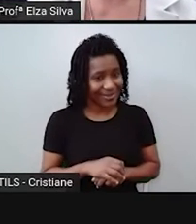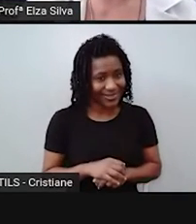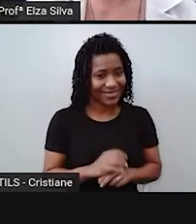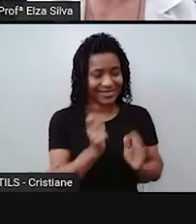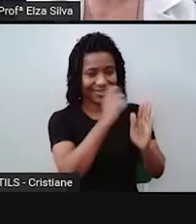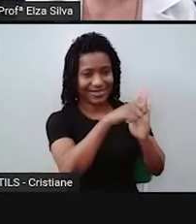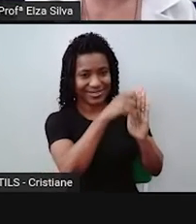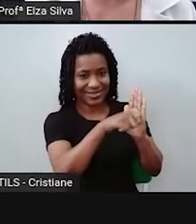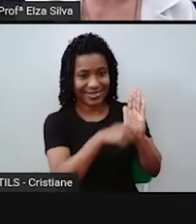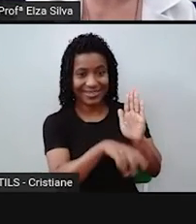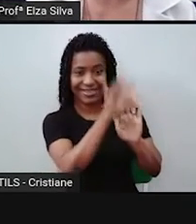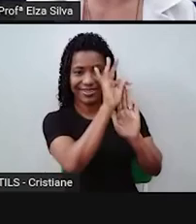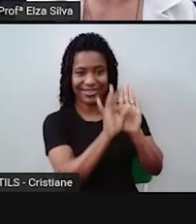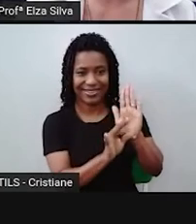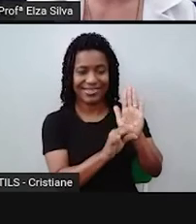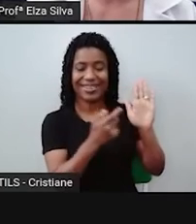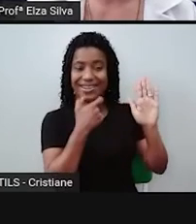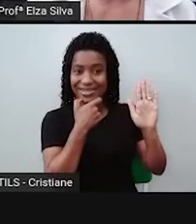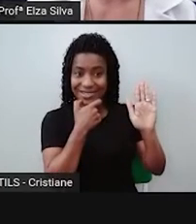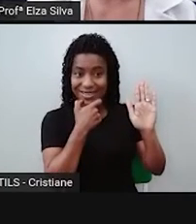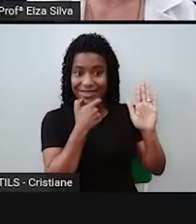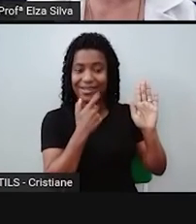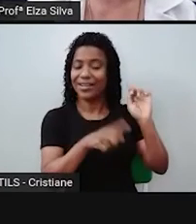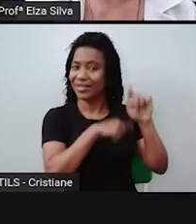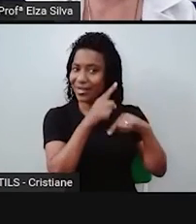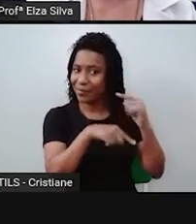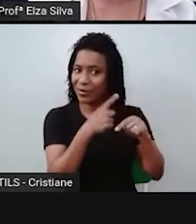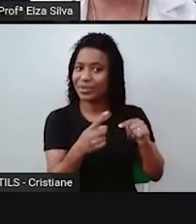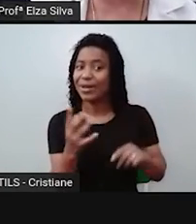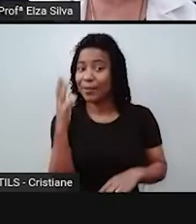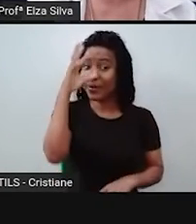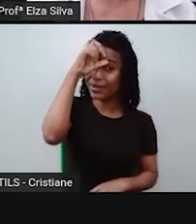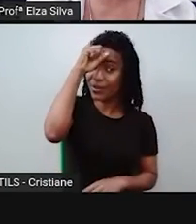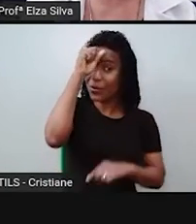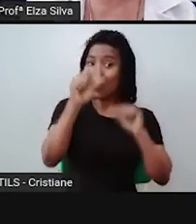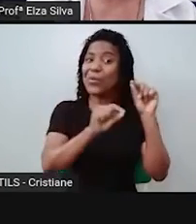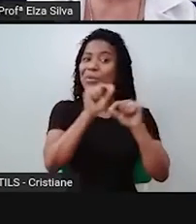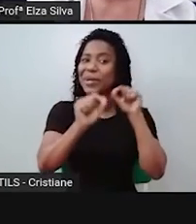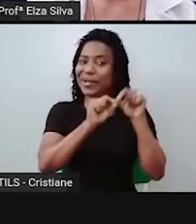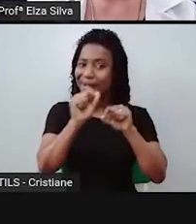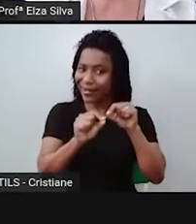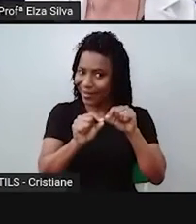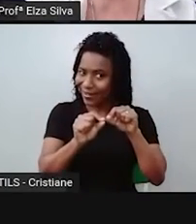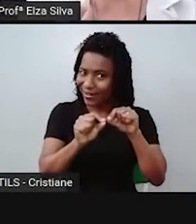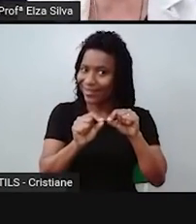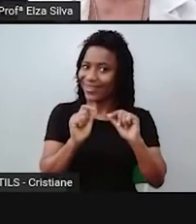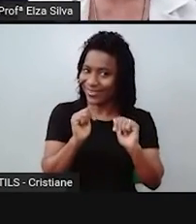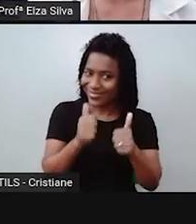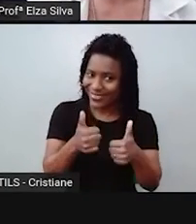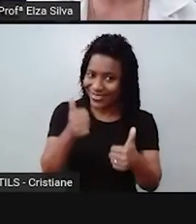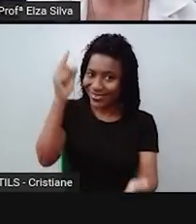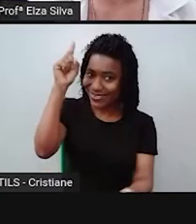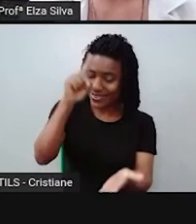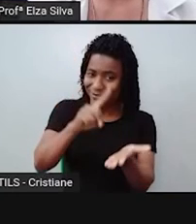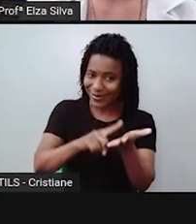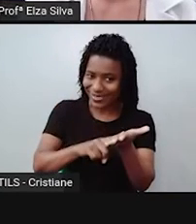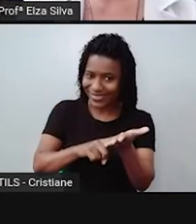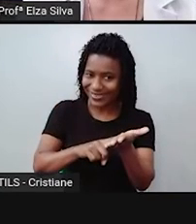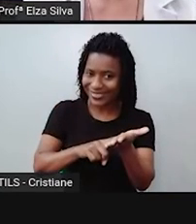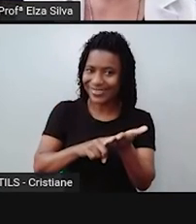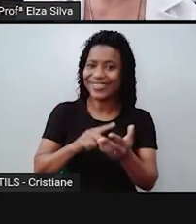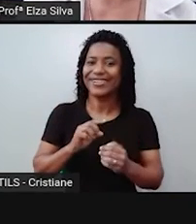transmitir um ensinamento. Ok? Posso contar com vocês? E eu peço então